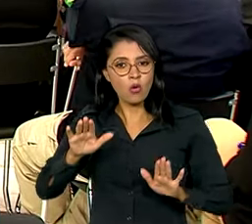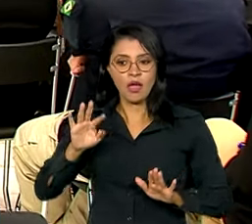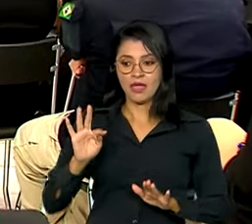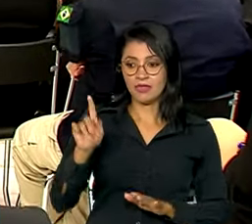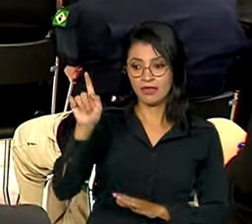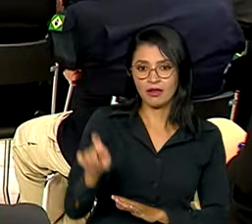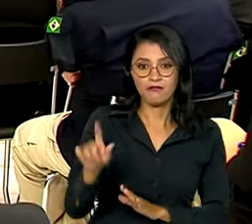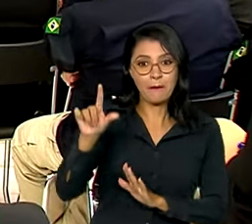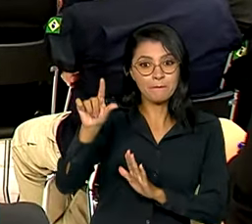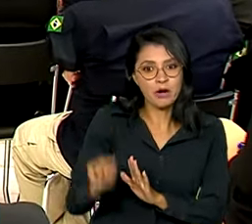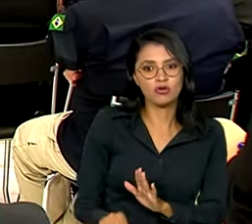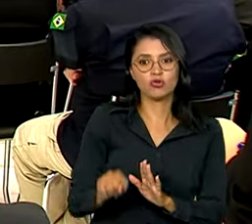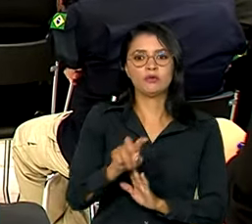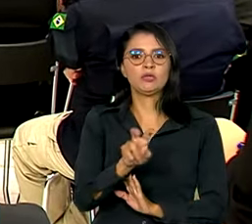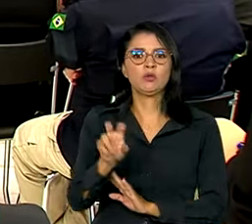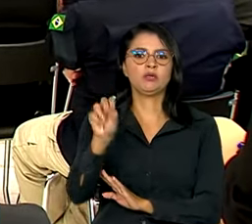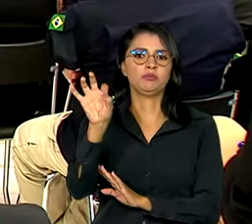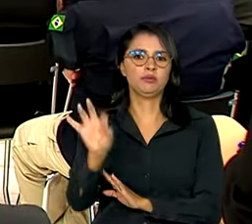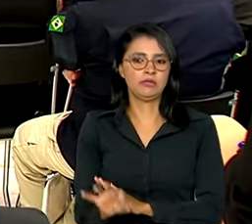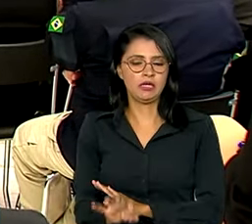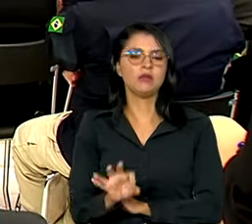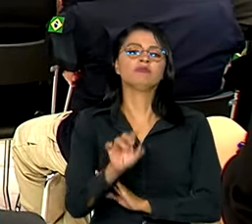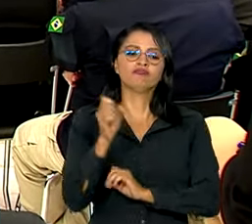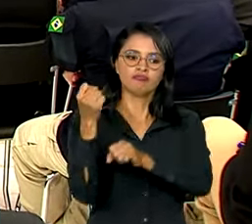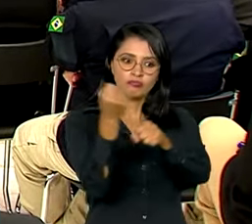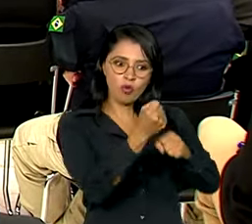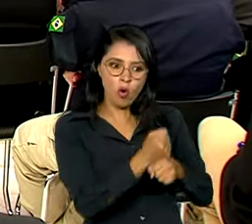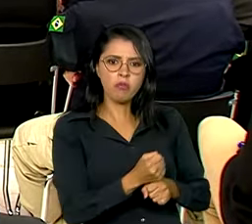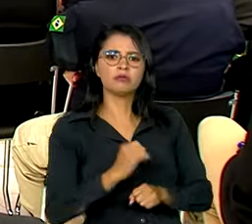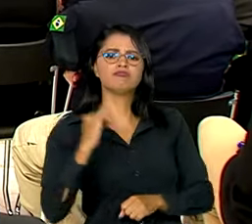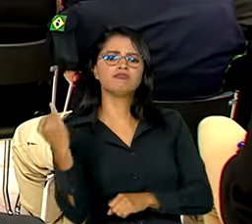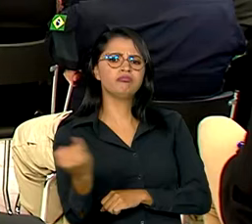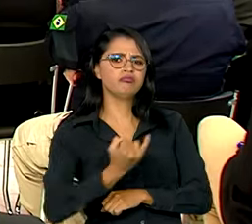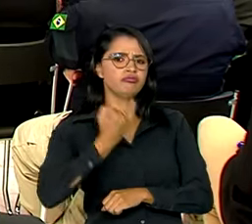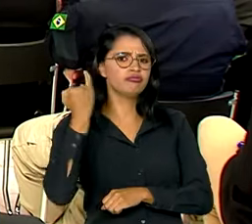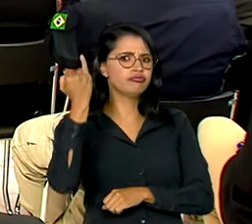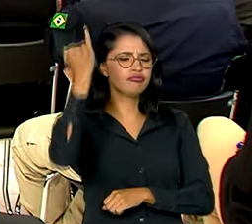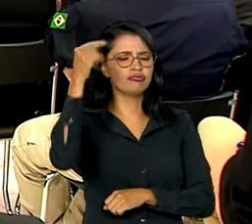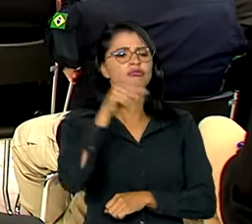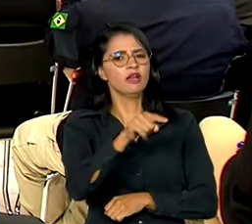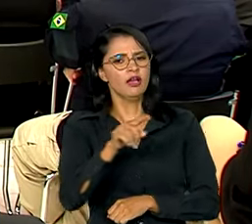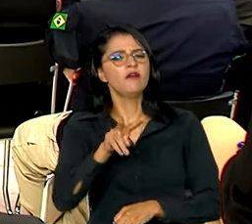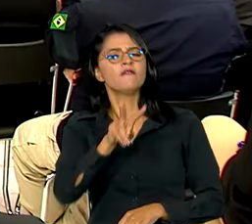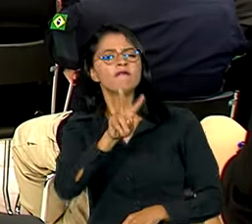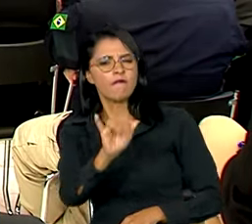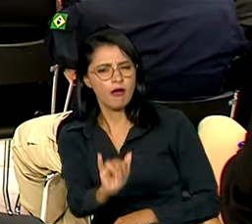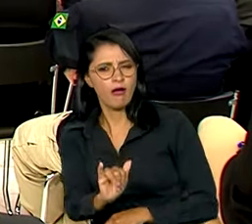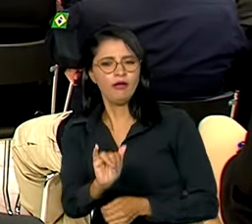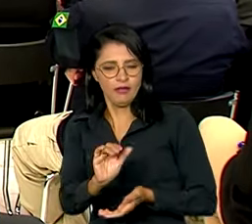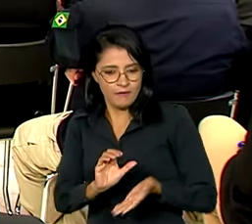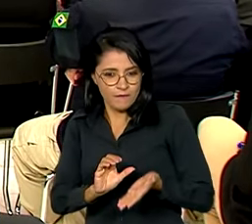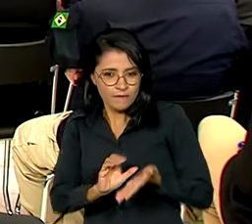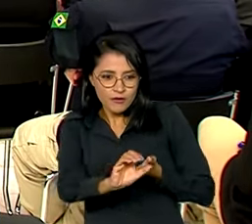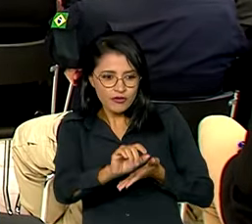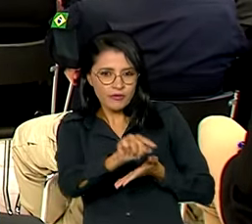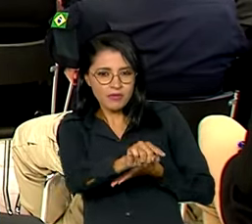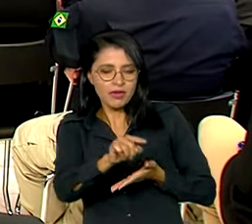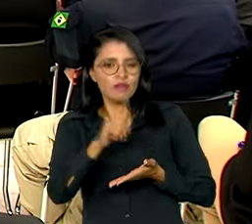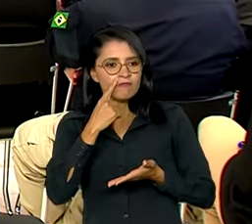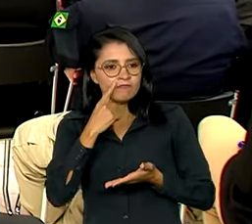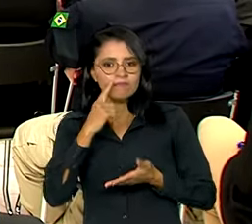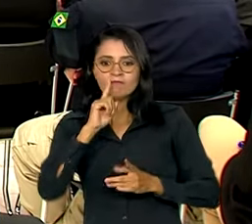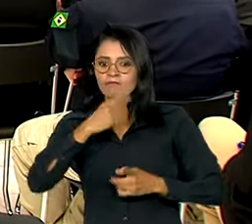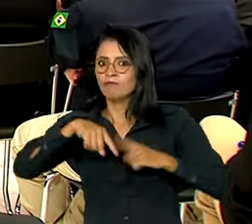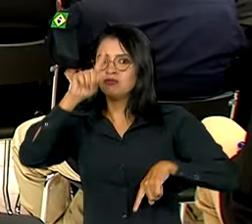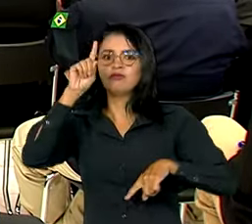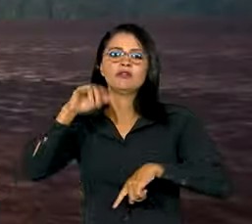tarifa e vai garantir obras muito relevantes, de maneira que esse investimento será transformador